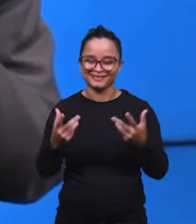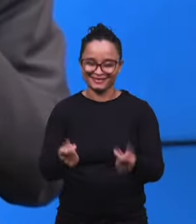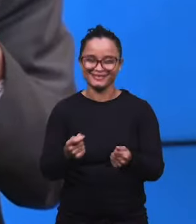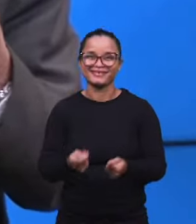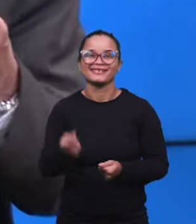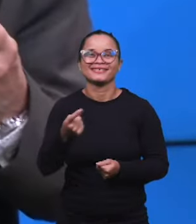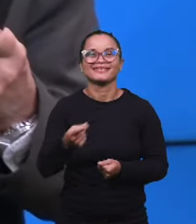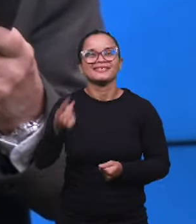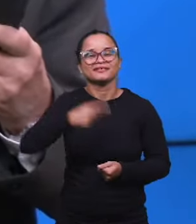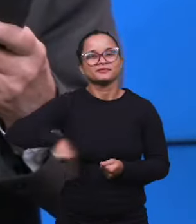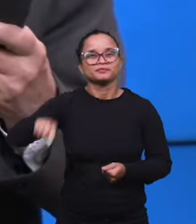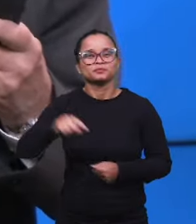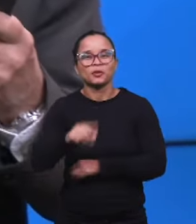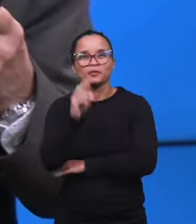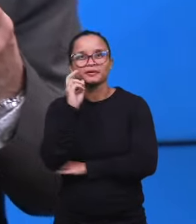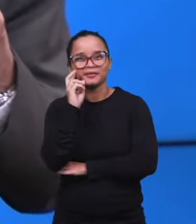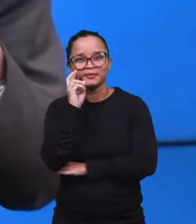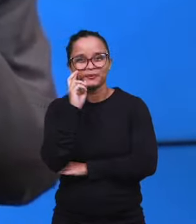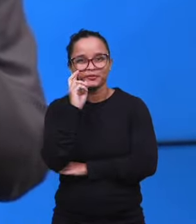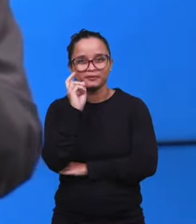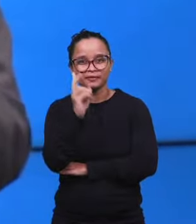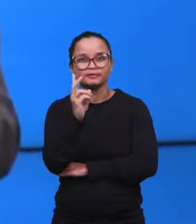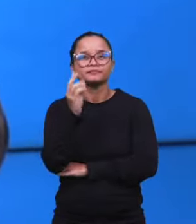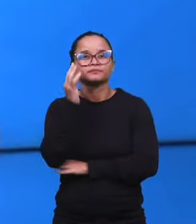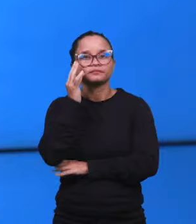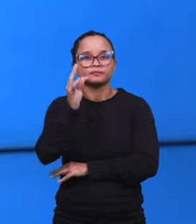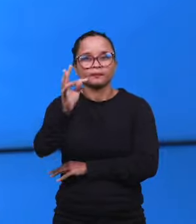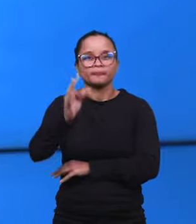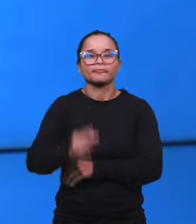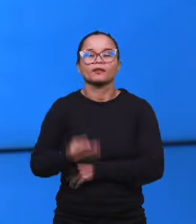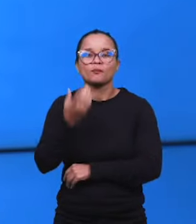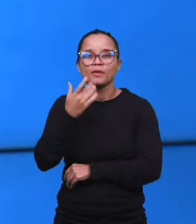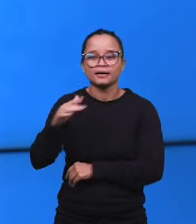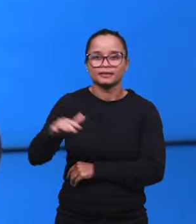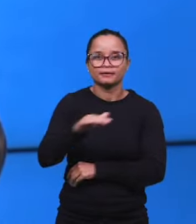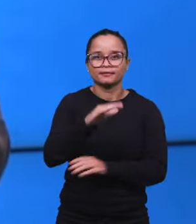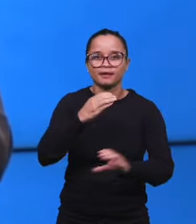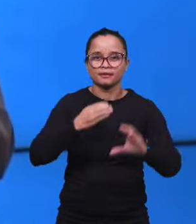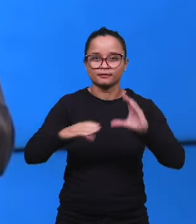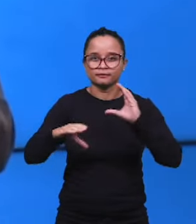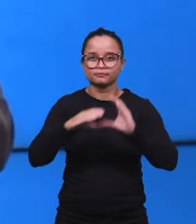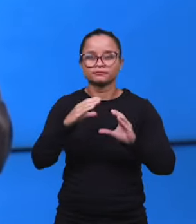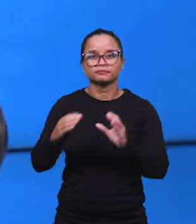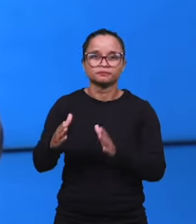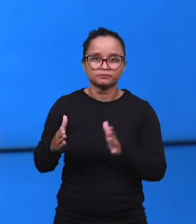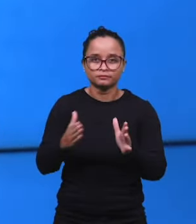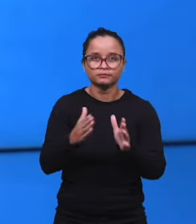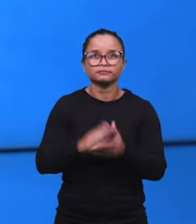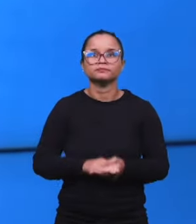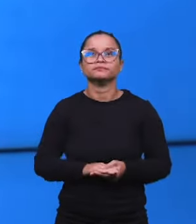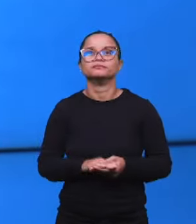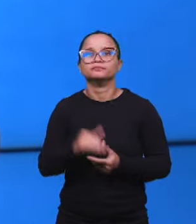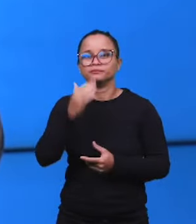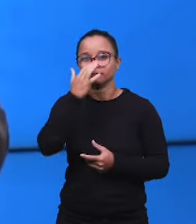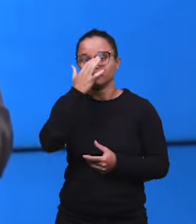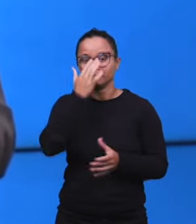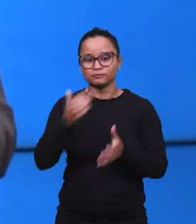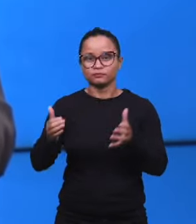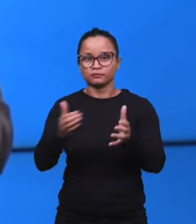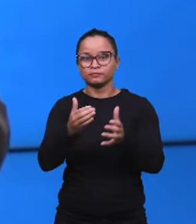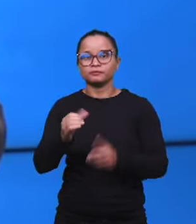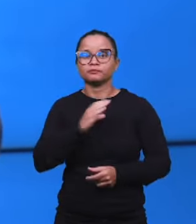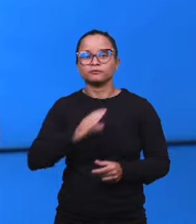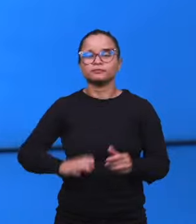Amém, irmãos! Que maravilha nós podermos ouvir aqui o testemunho de uma criança cantando ali pelo caminho, né? No